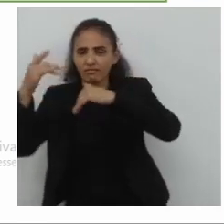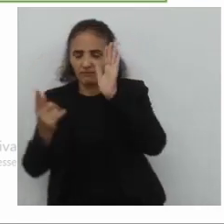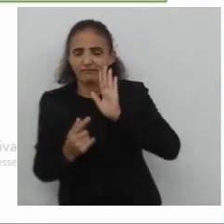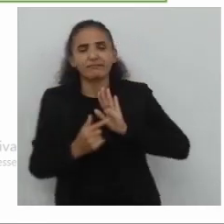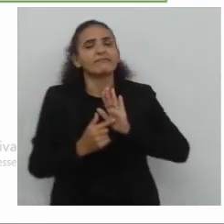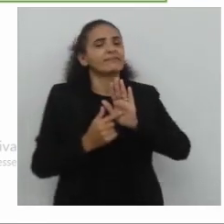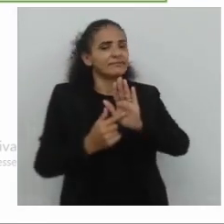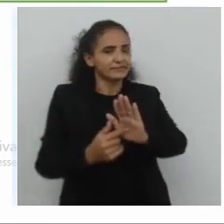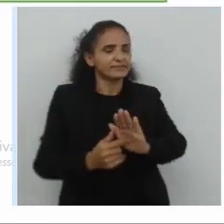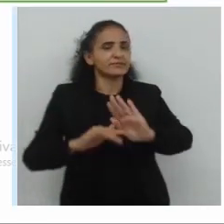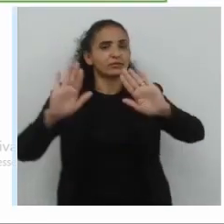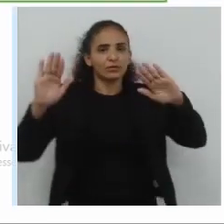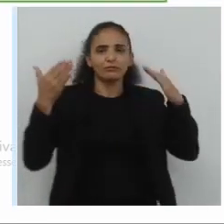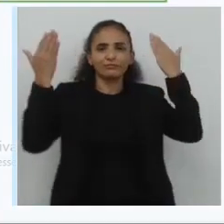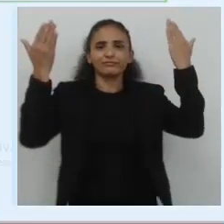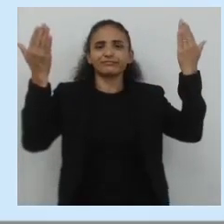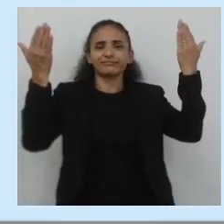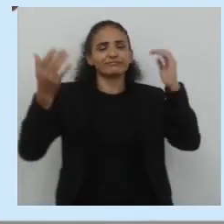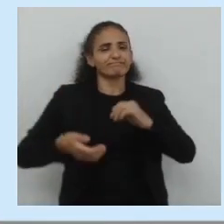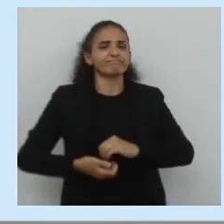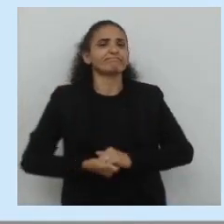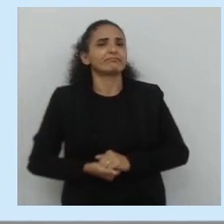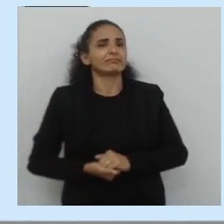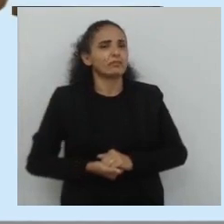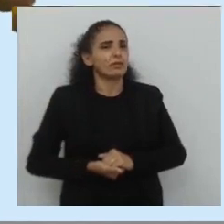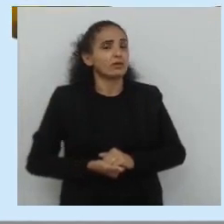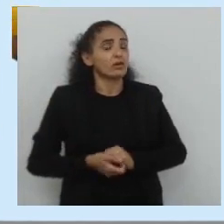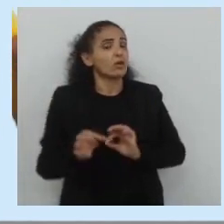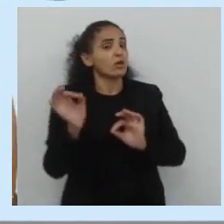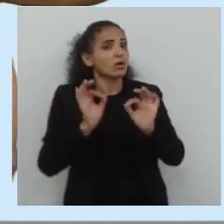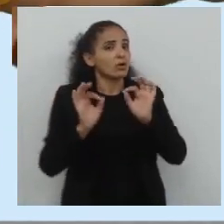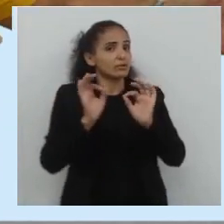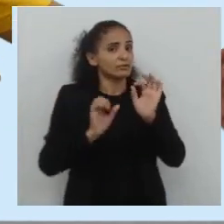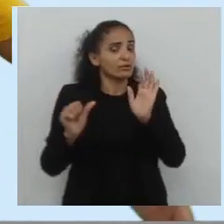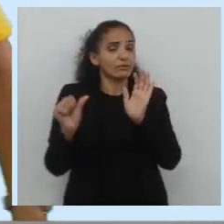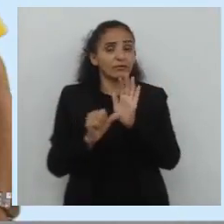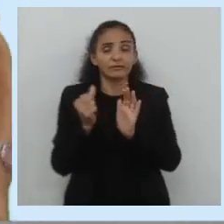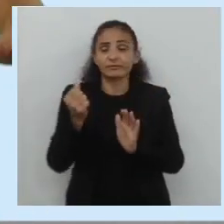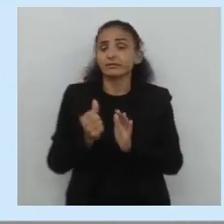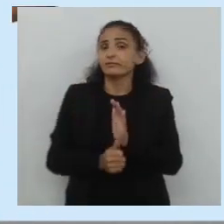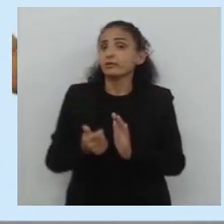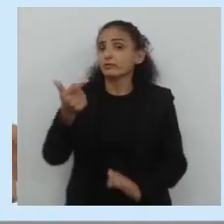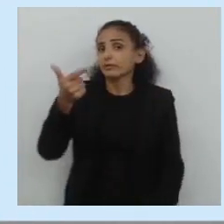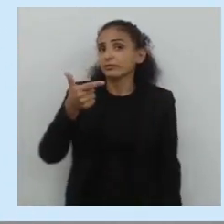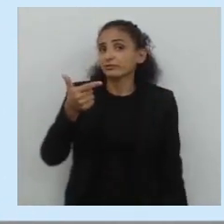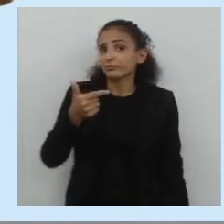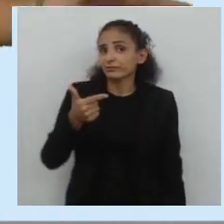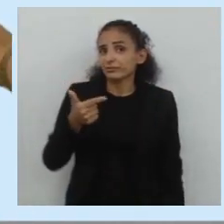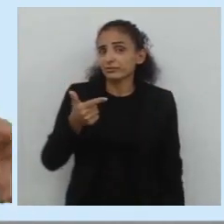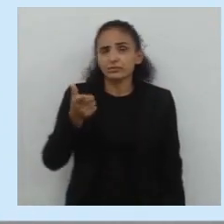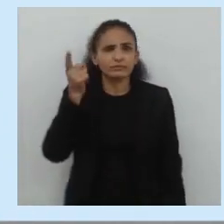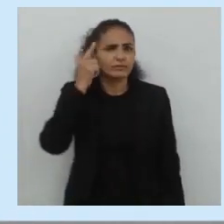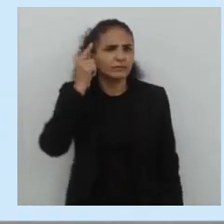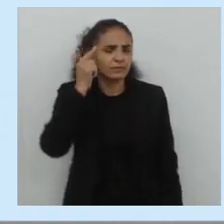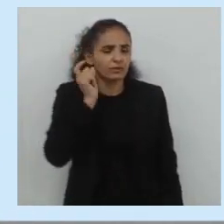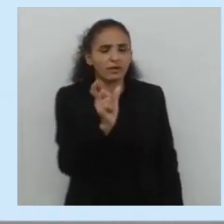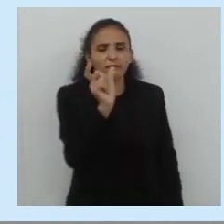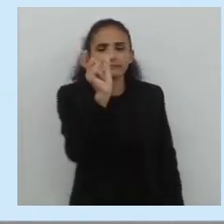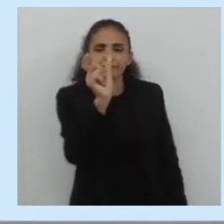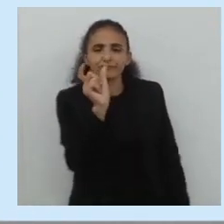apresentação do show. Corta para mim. Veja só, voltando ao texto 2, que pareciam palavras